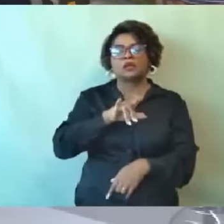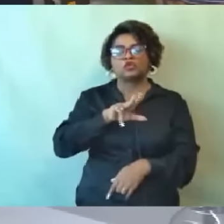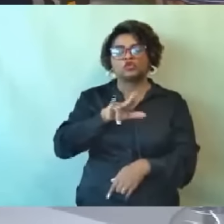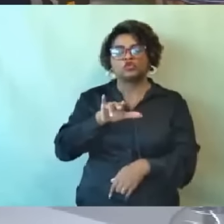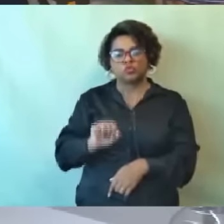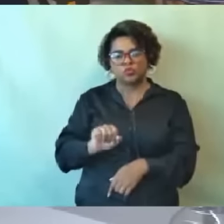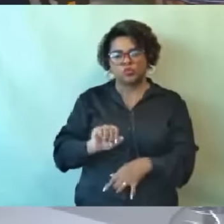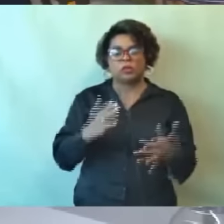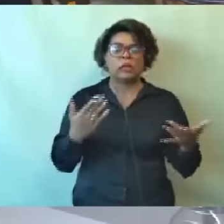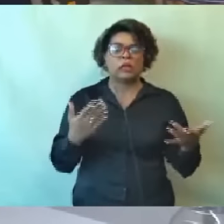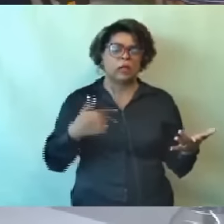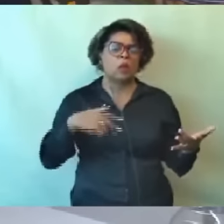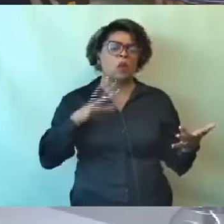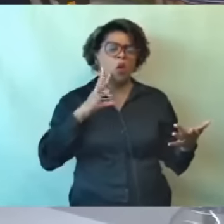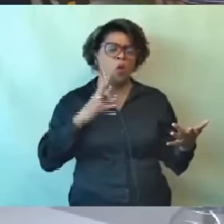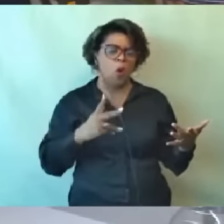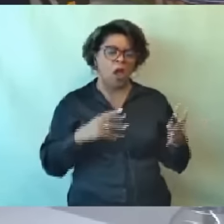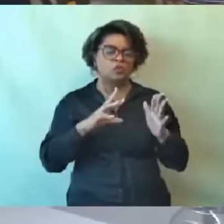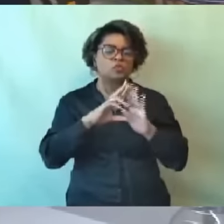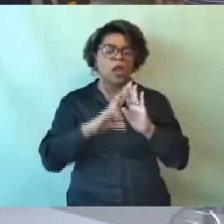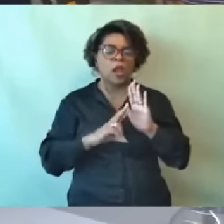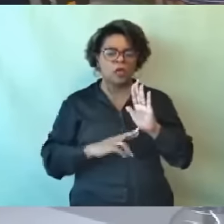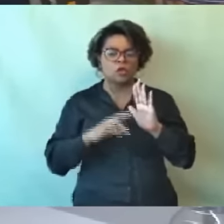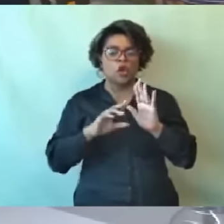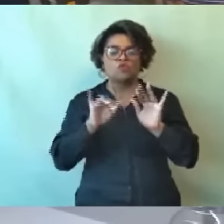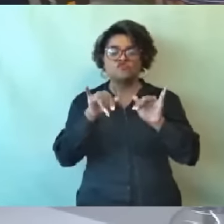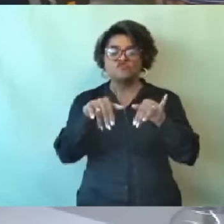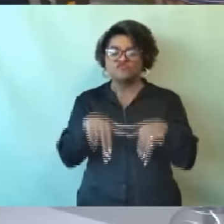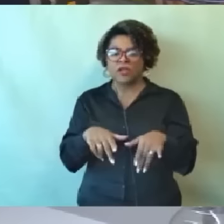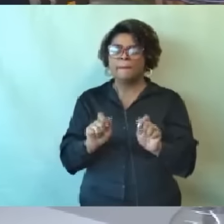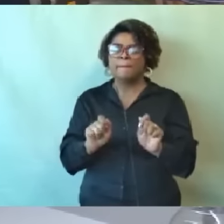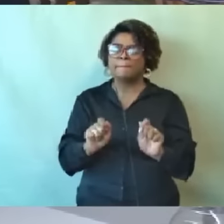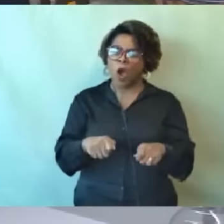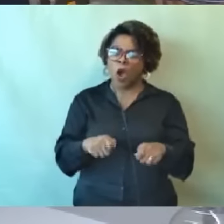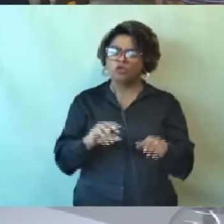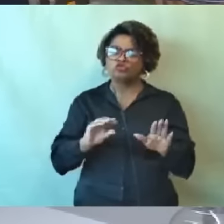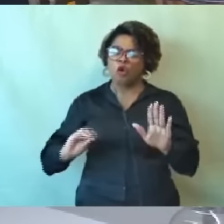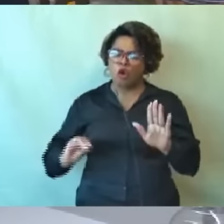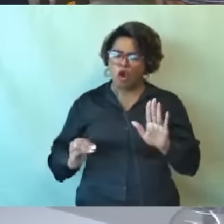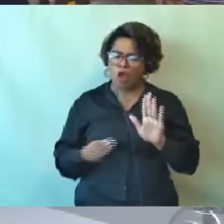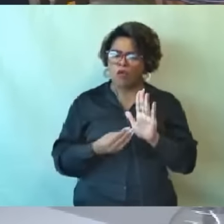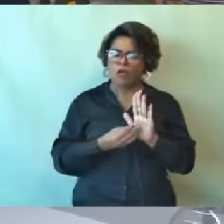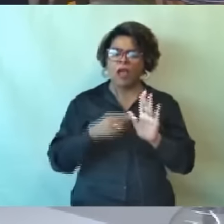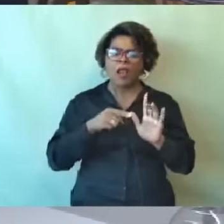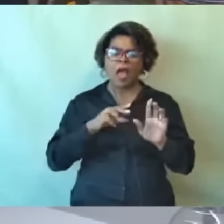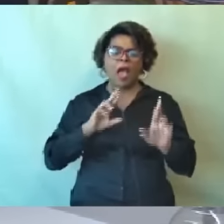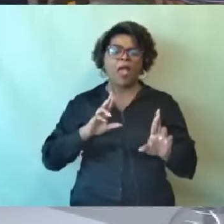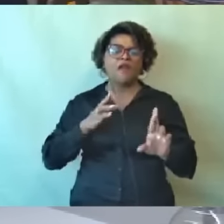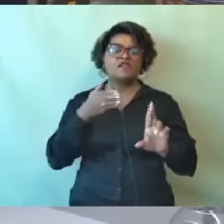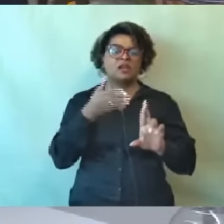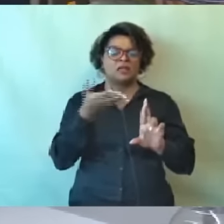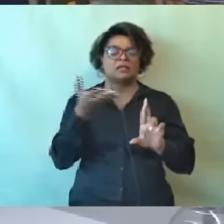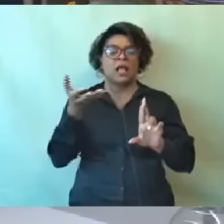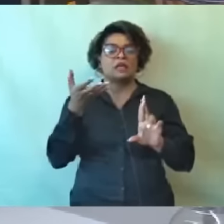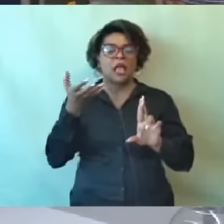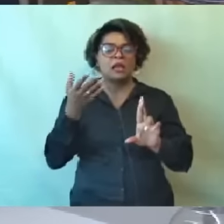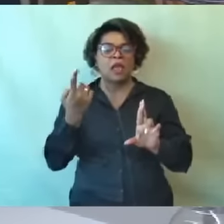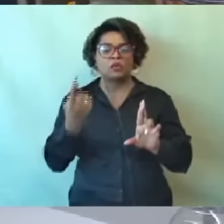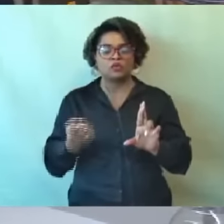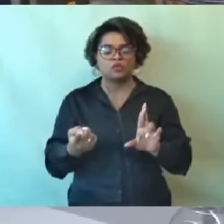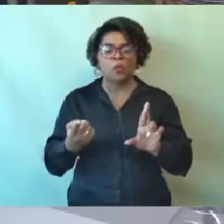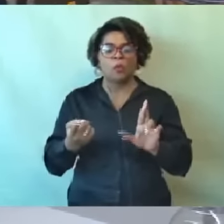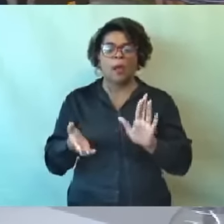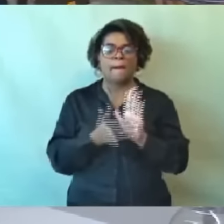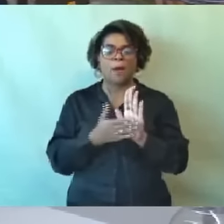saída para enfrentar a situação das pessoas que estão na rua, em Belo Horizonte, que seja a luz